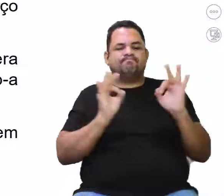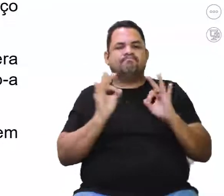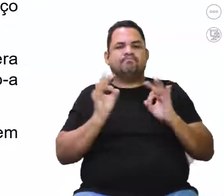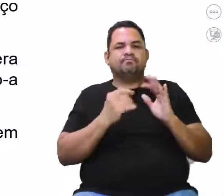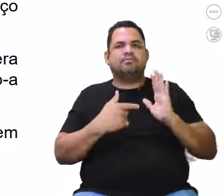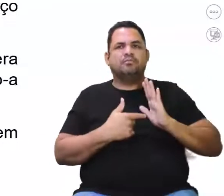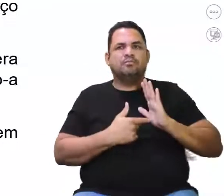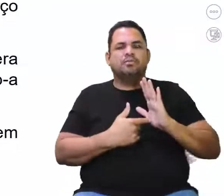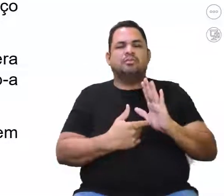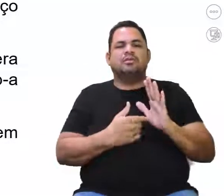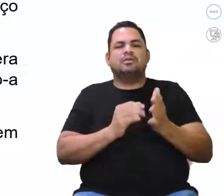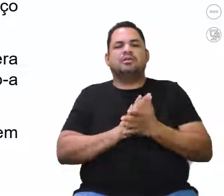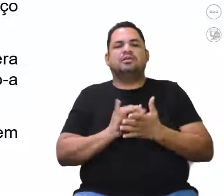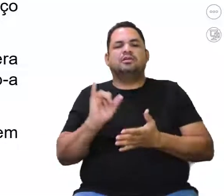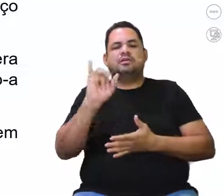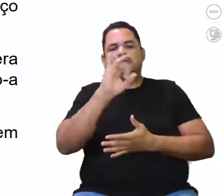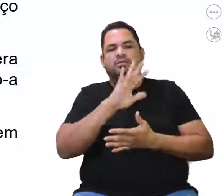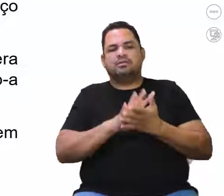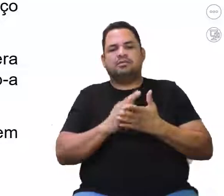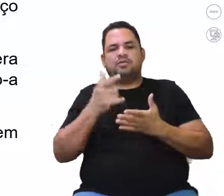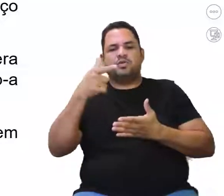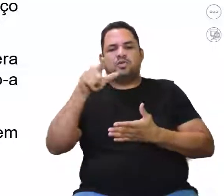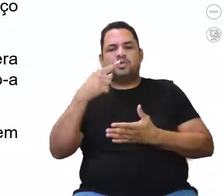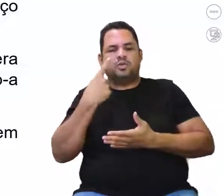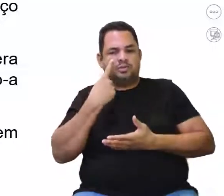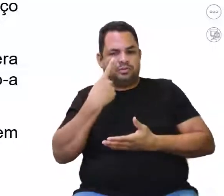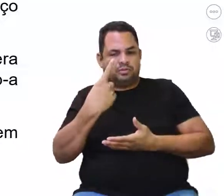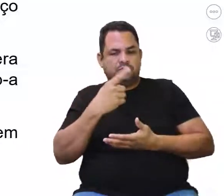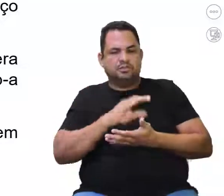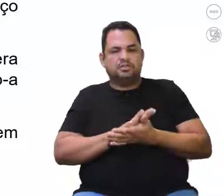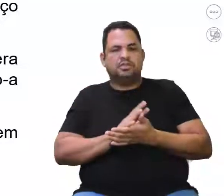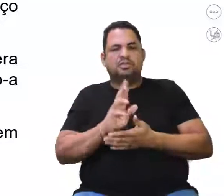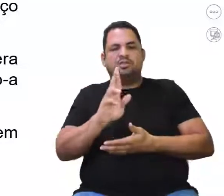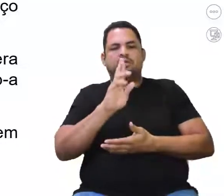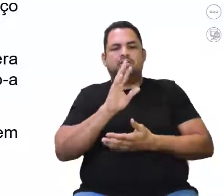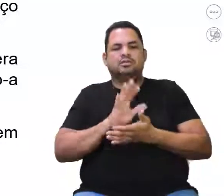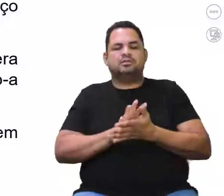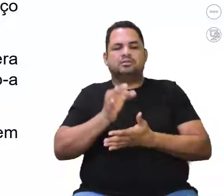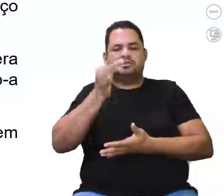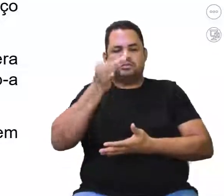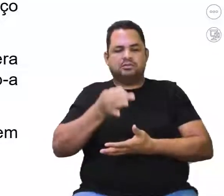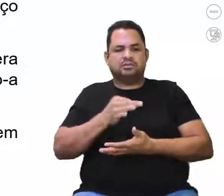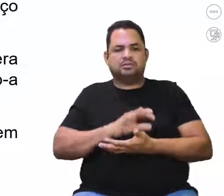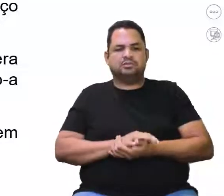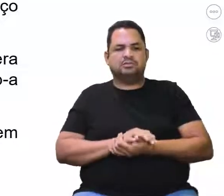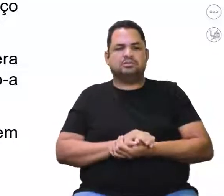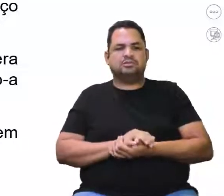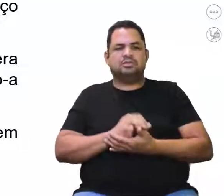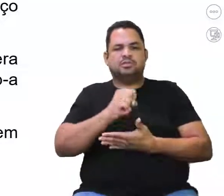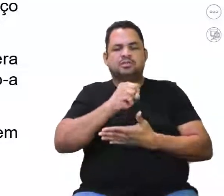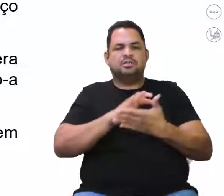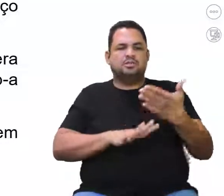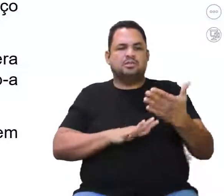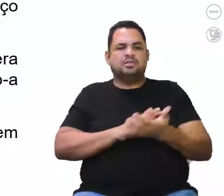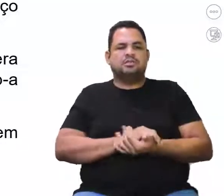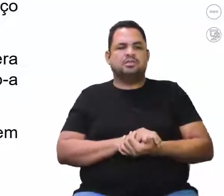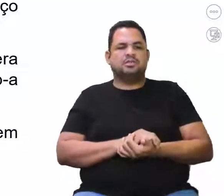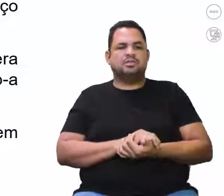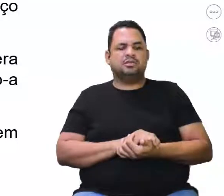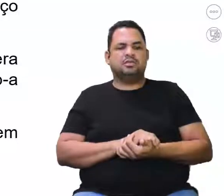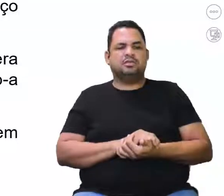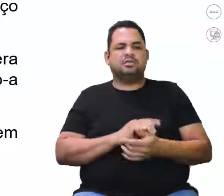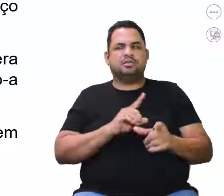associando a imagem, a gente consegue identificar que a resposta correta dessa questão, professora Iris,